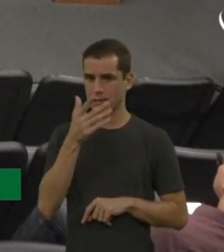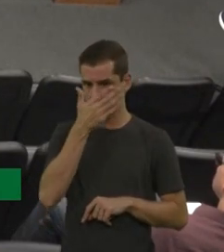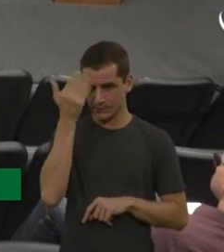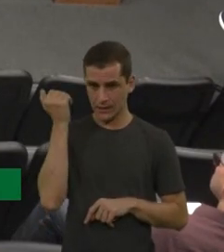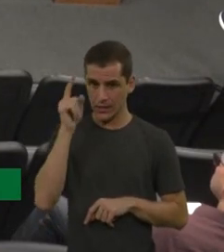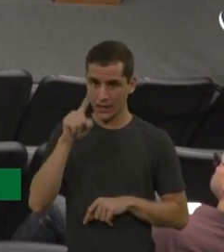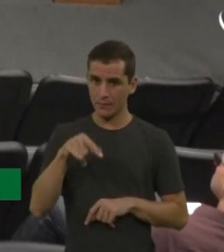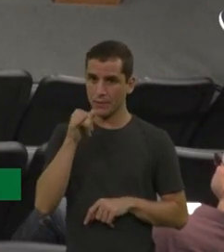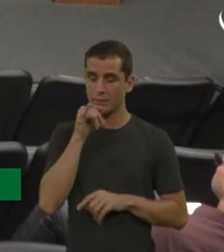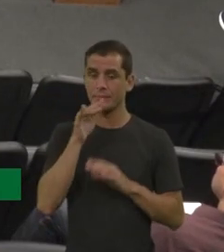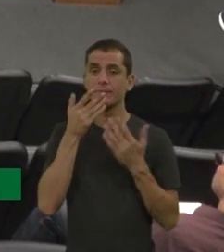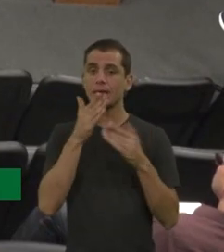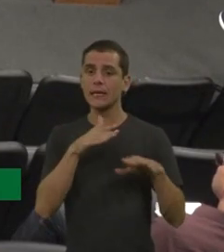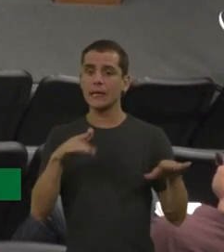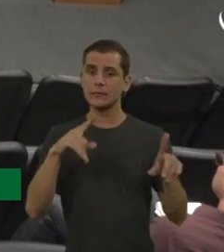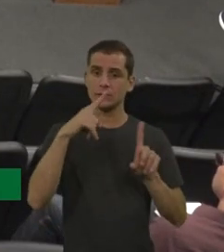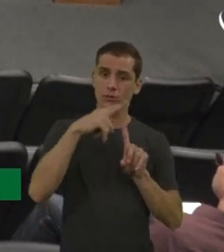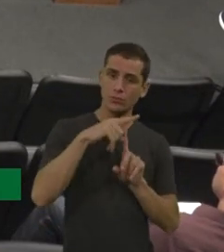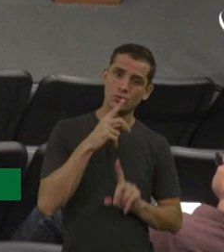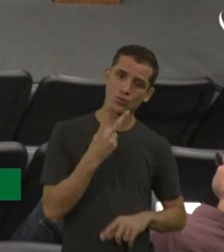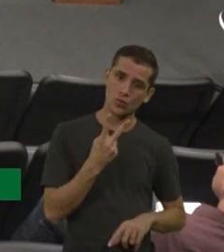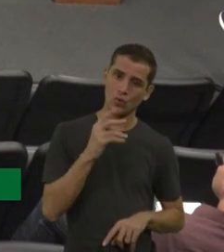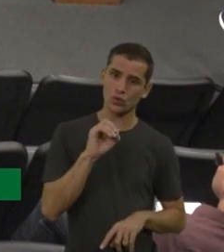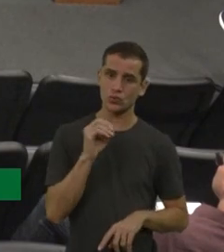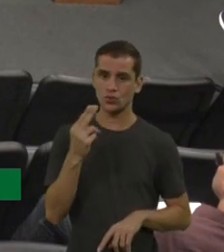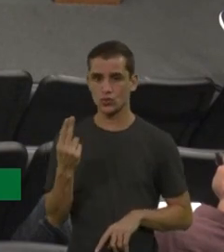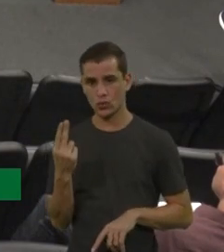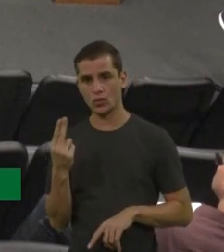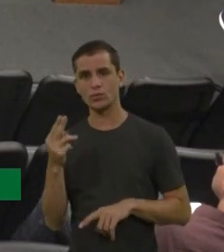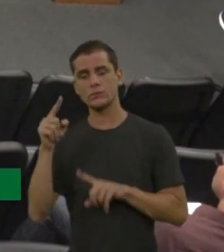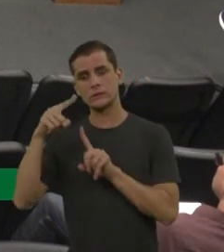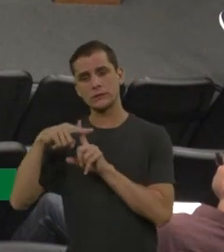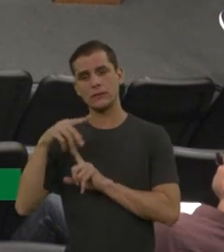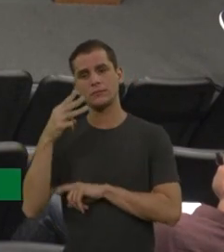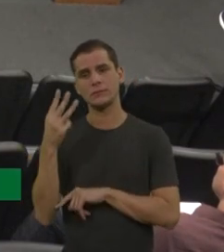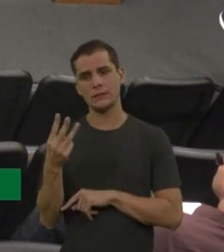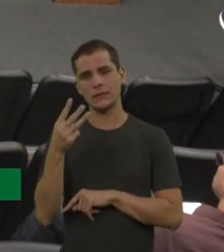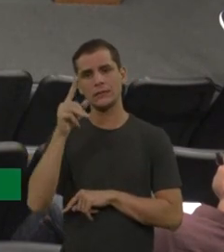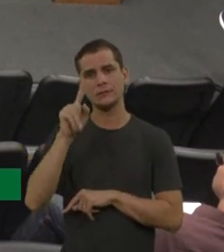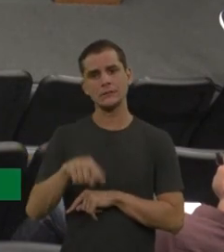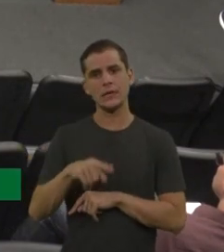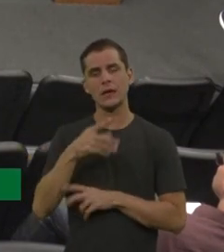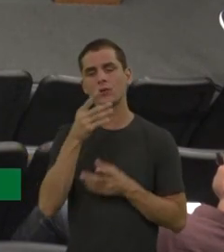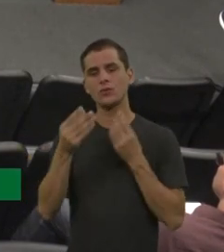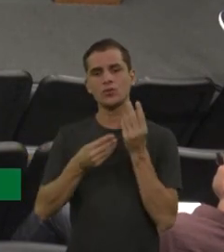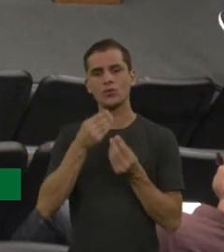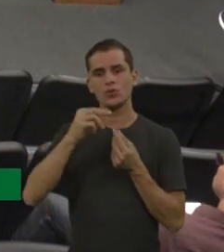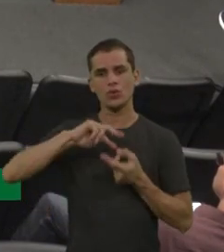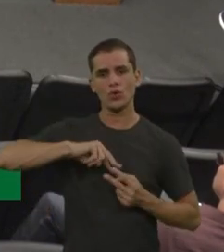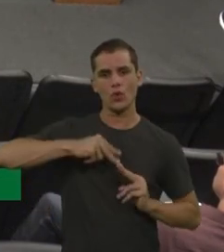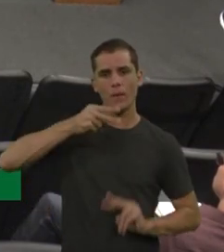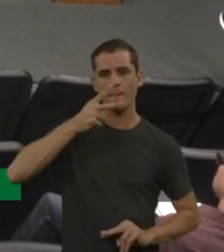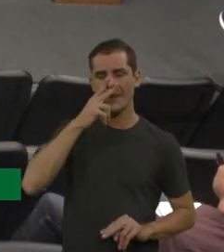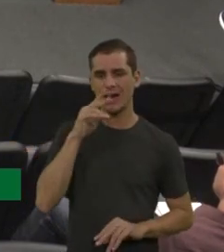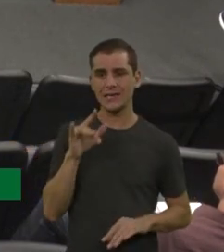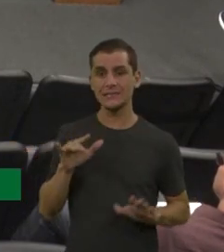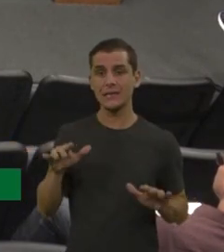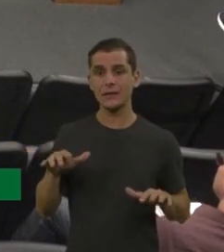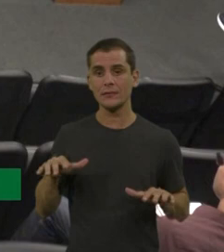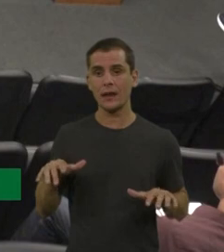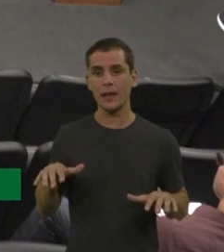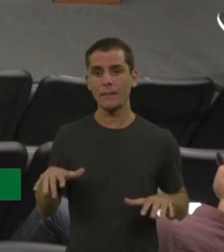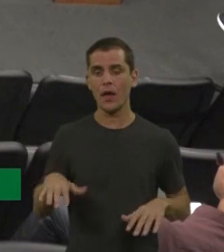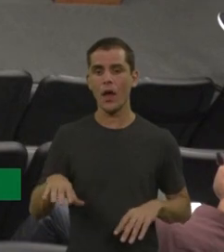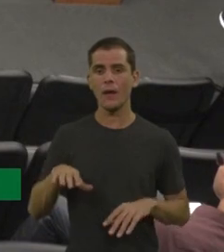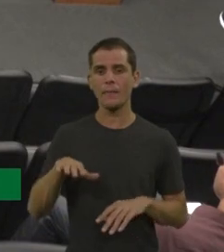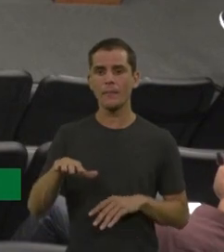tipo 2 ou uma AME tipo 3, esse sinal de desnervação, que são esse tremor fino, peço para paciente estender as mãos